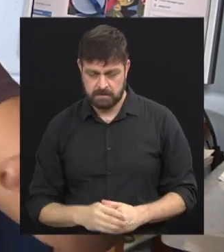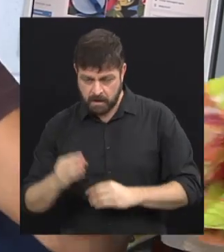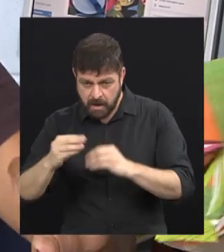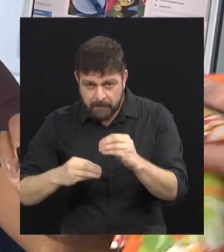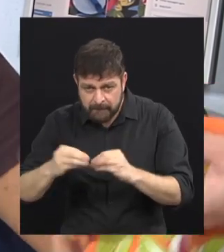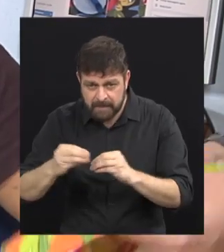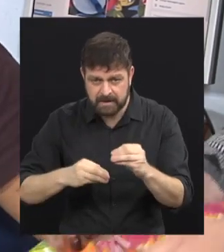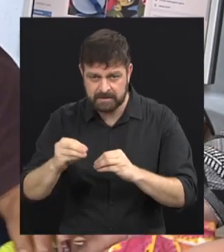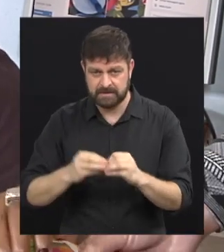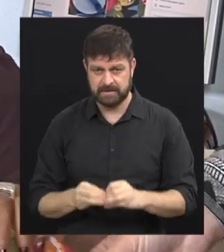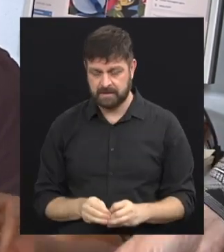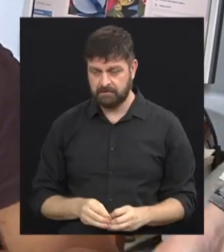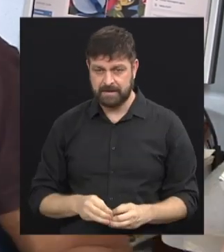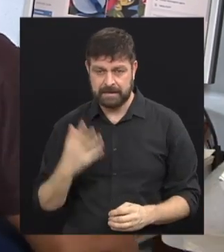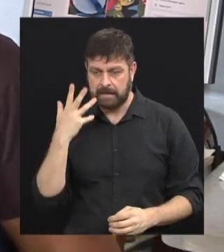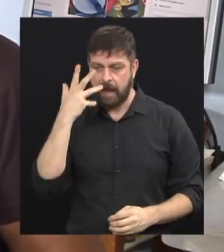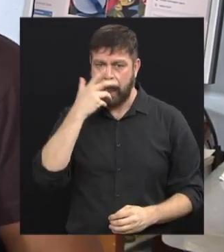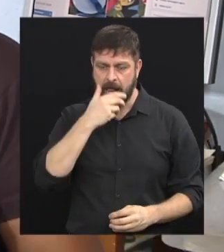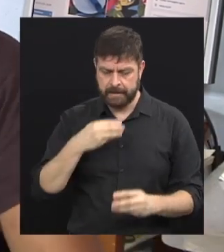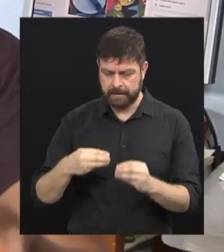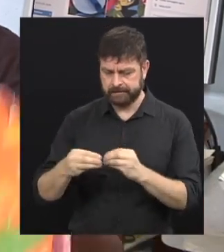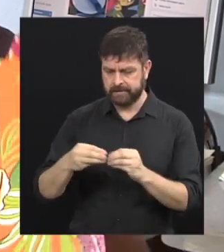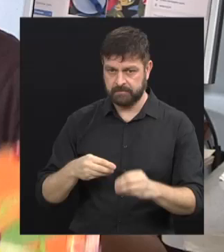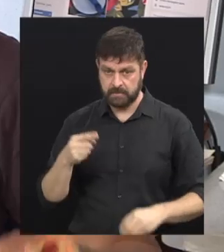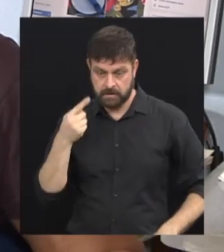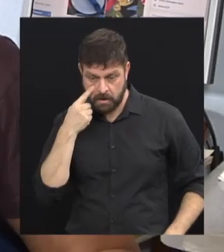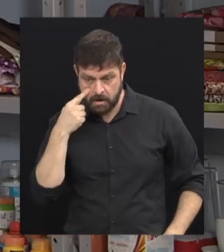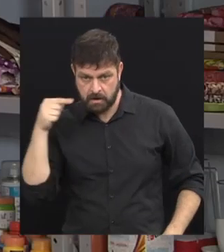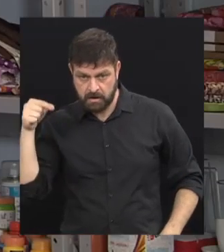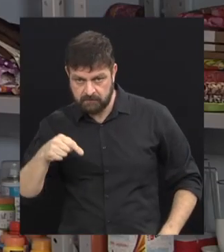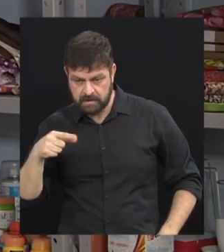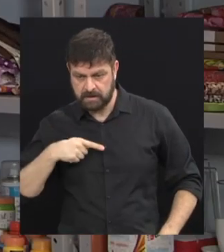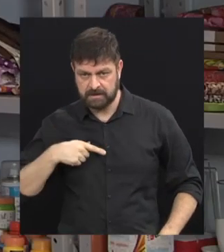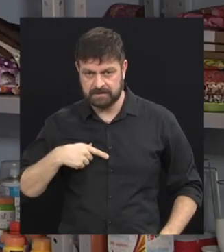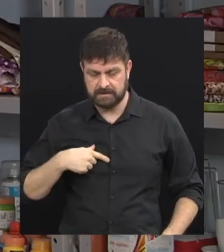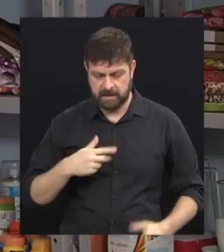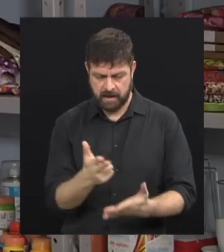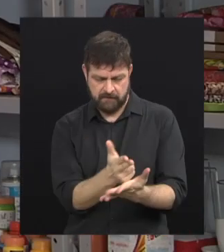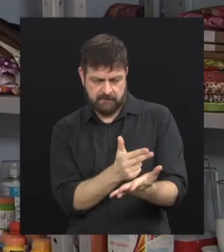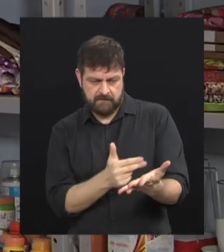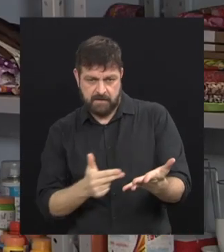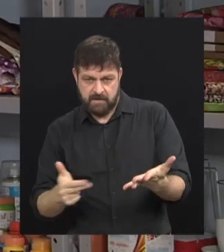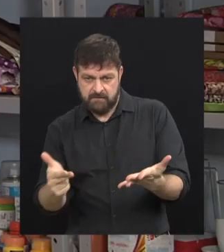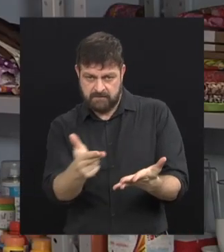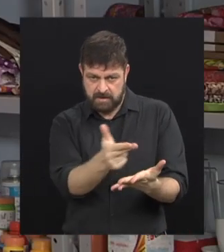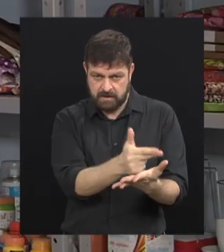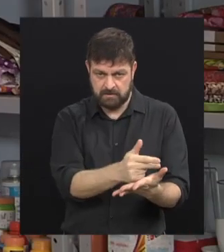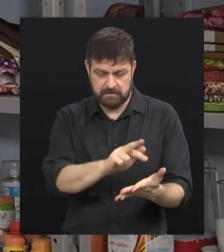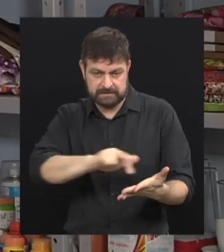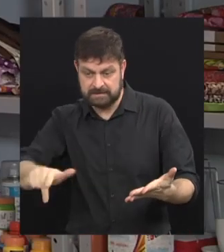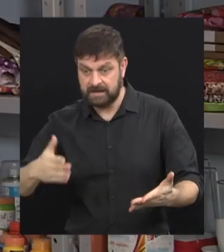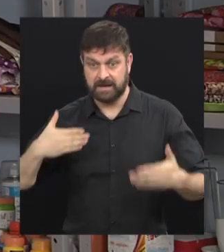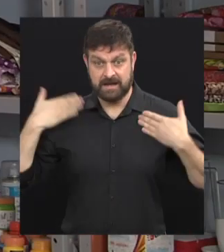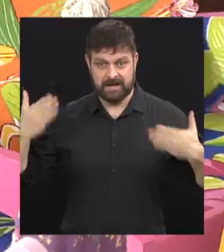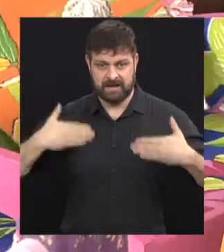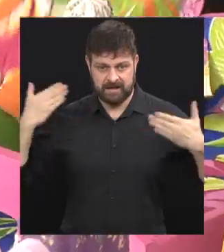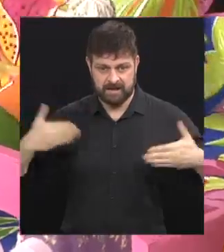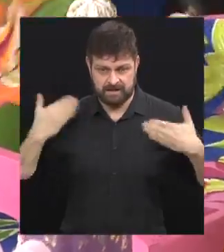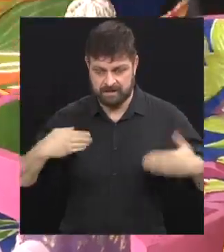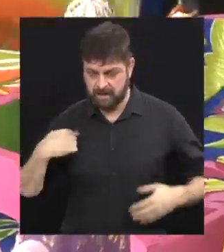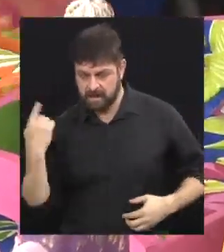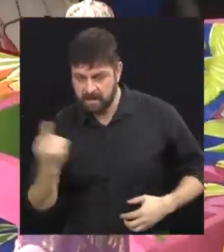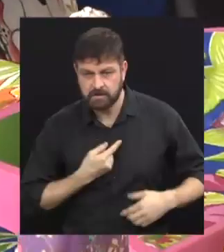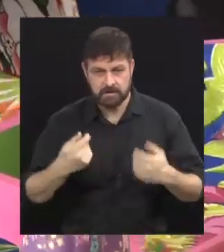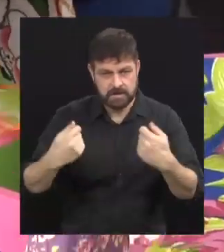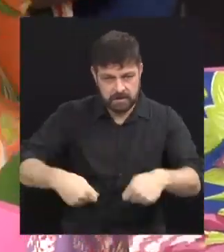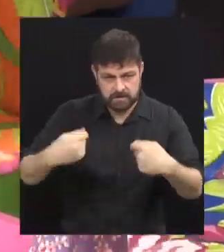A chita é esse tecido lindo, maravilhoso que você tá vendo, né? São várias estampas e muito alegre. Então, assim, nós